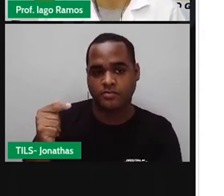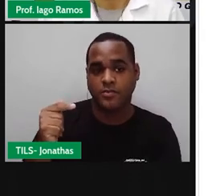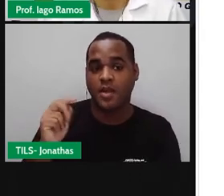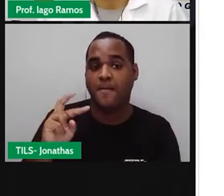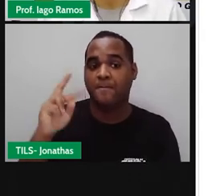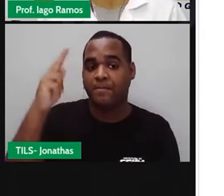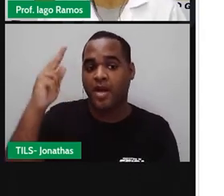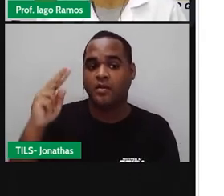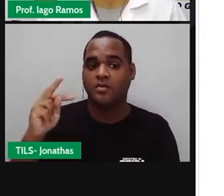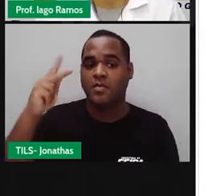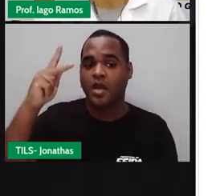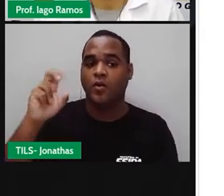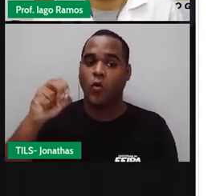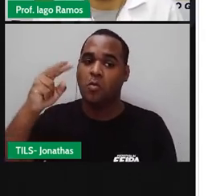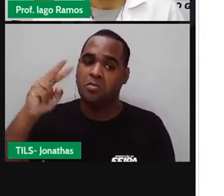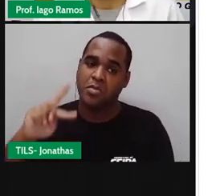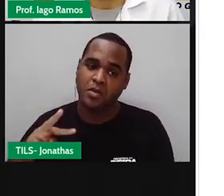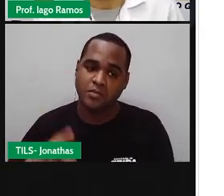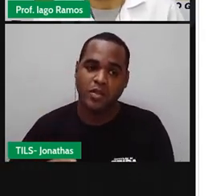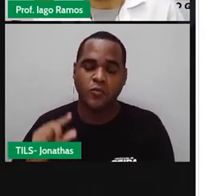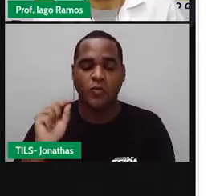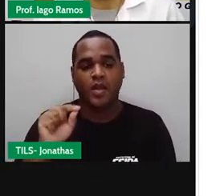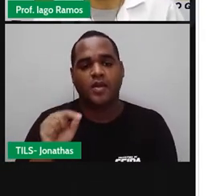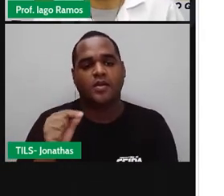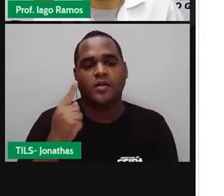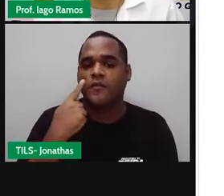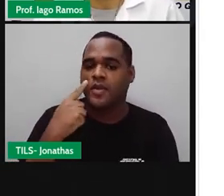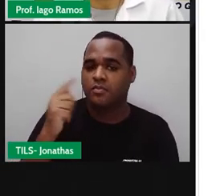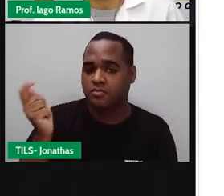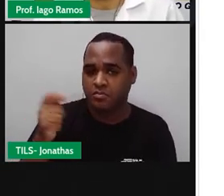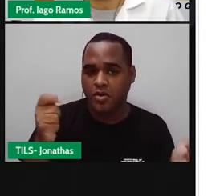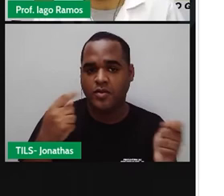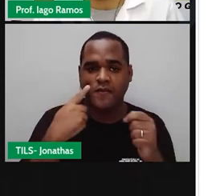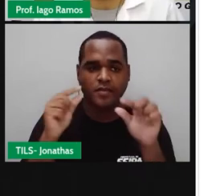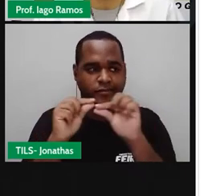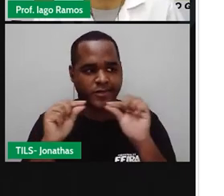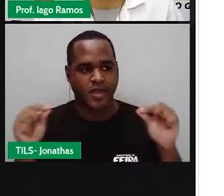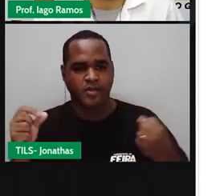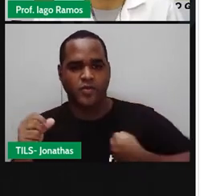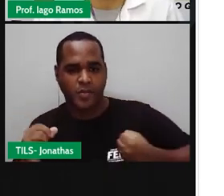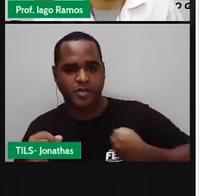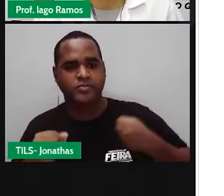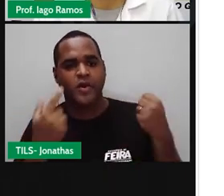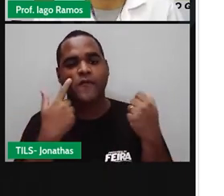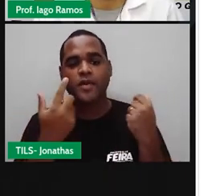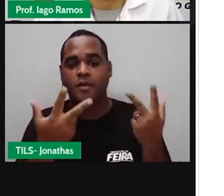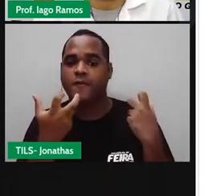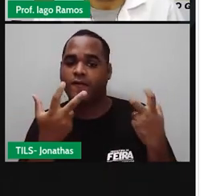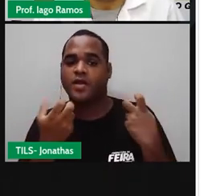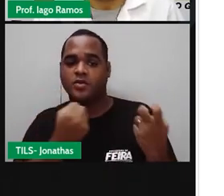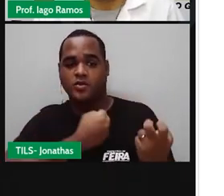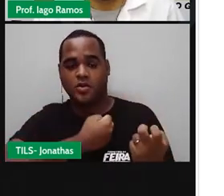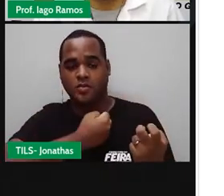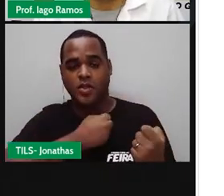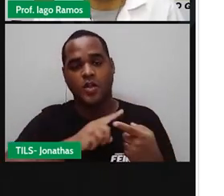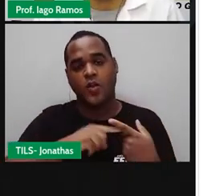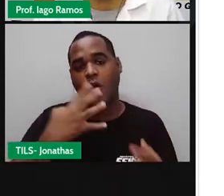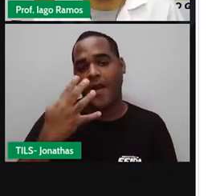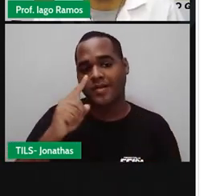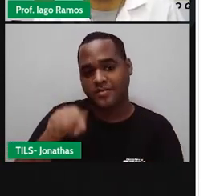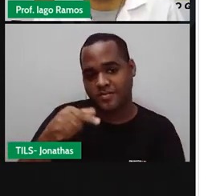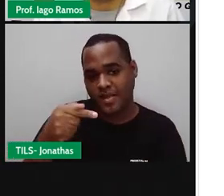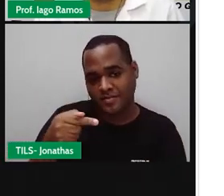é maior ou quem é menor? Você pode olhar na reta numérica. Então, você pega o 4 e o 7.